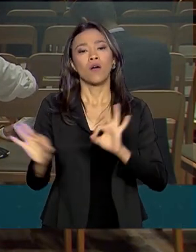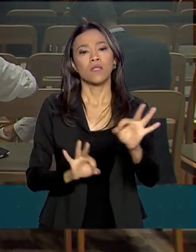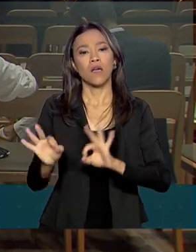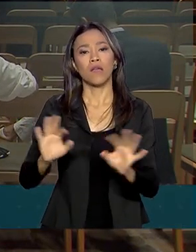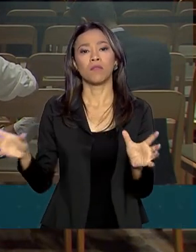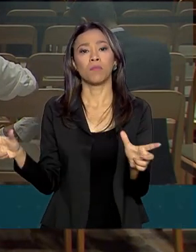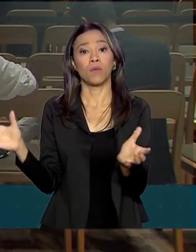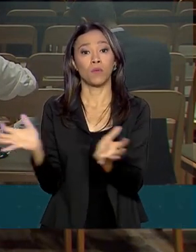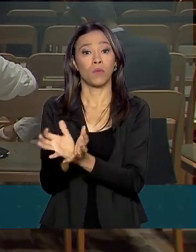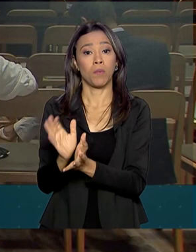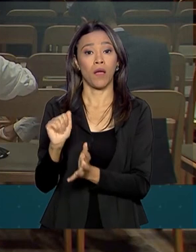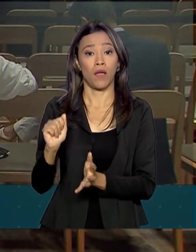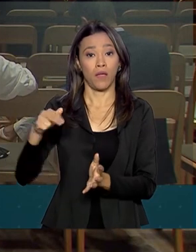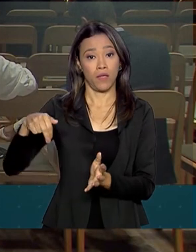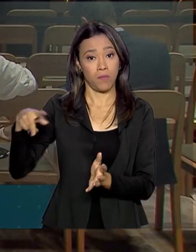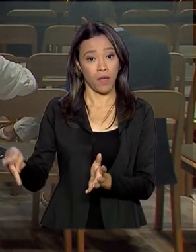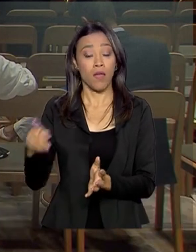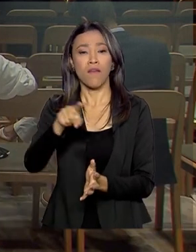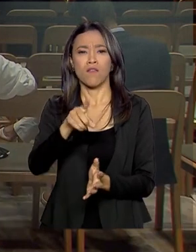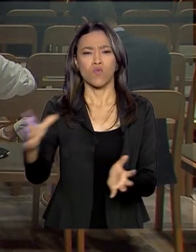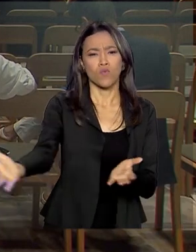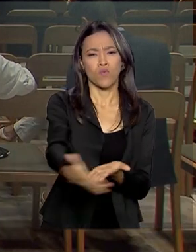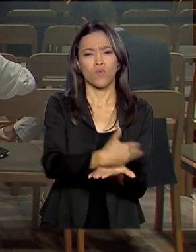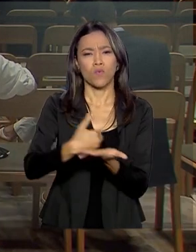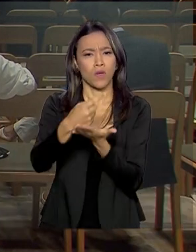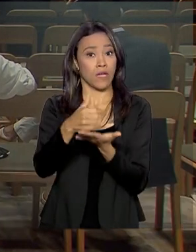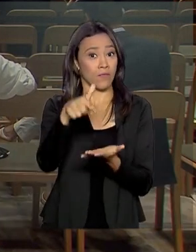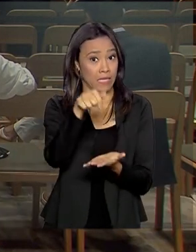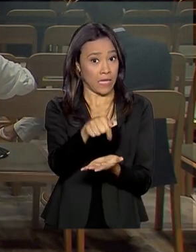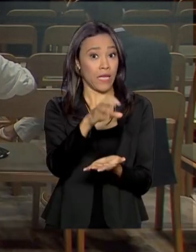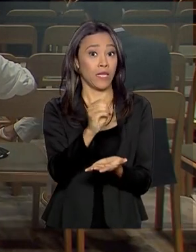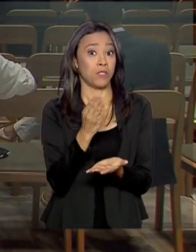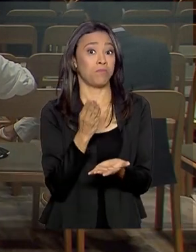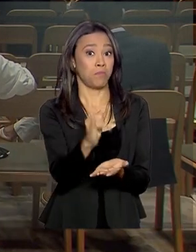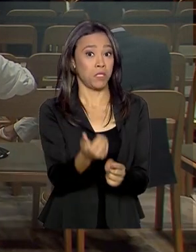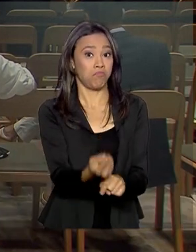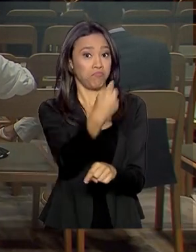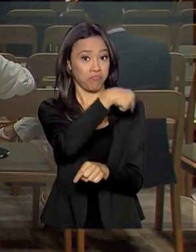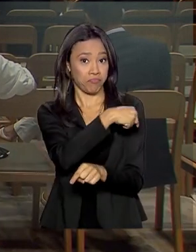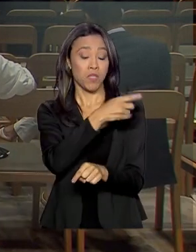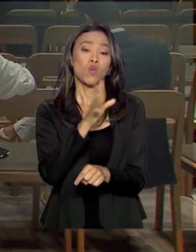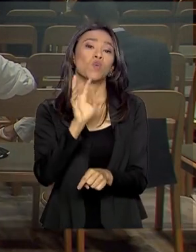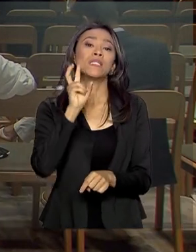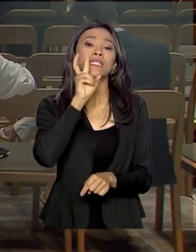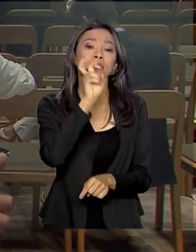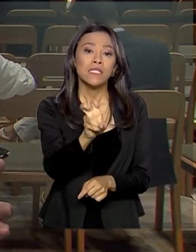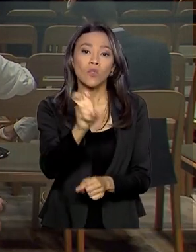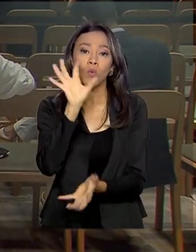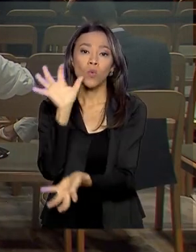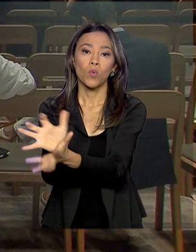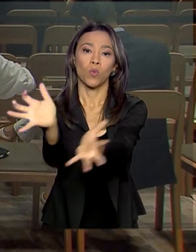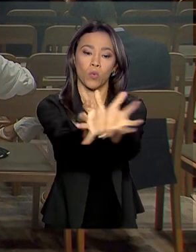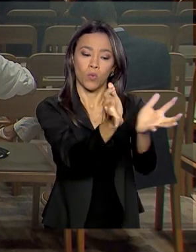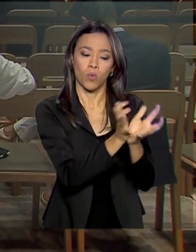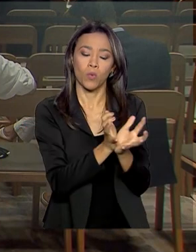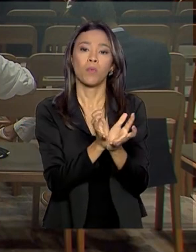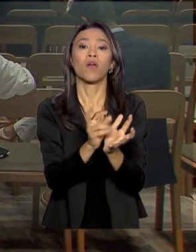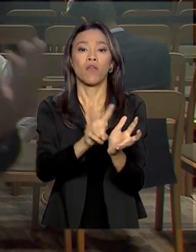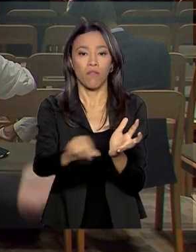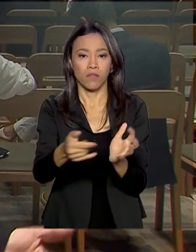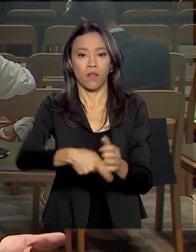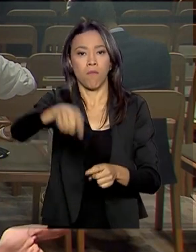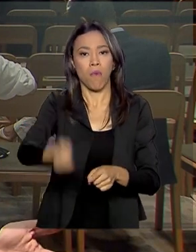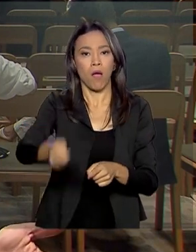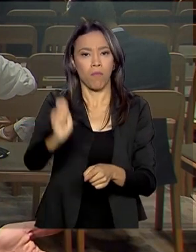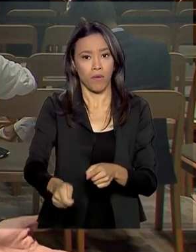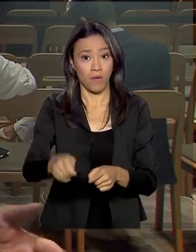produção espera a arrecadação de um bônus total de 7 bilhões e 800 milhões de reais. Os cinco blocos colocados em disputa estão na área do pré-sal,